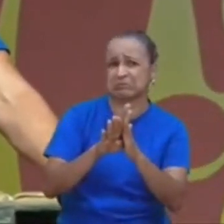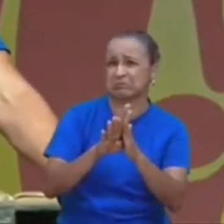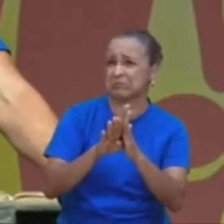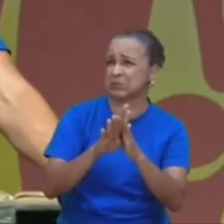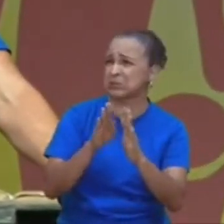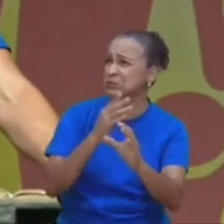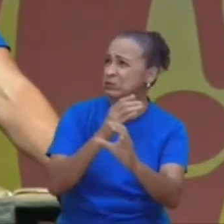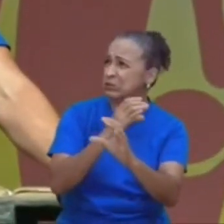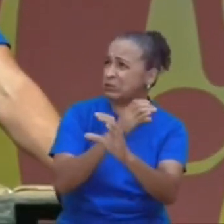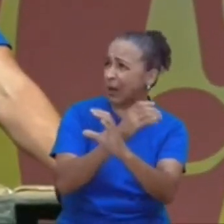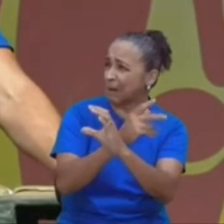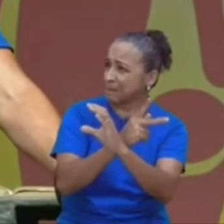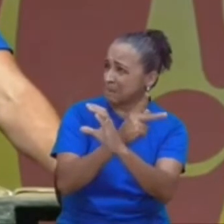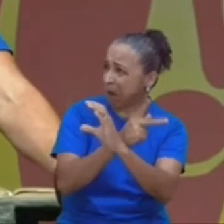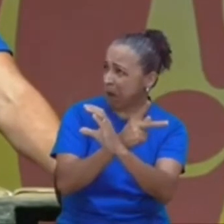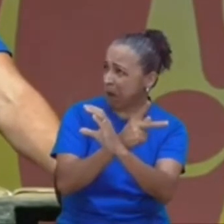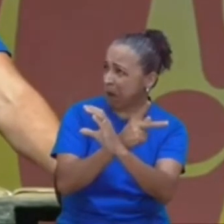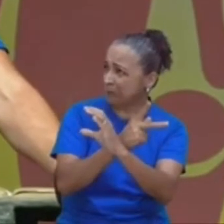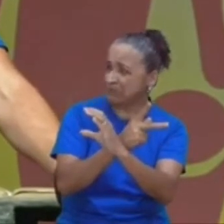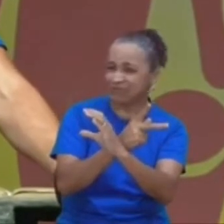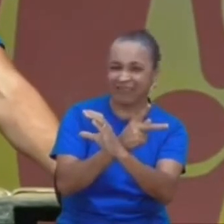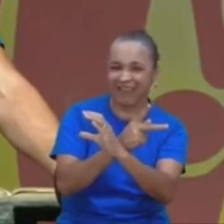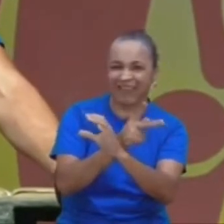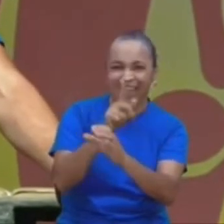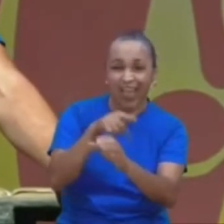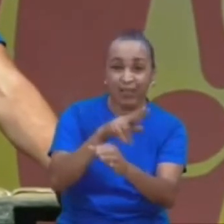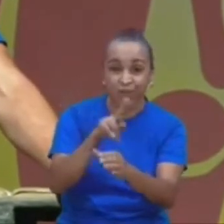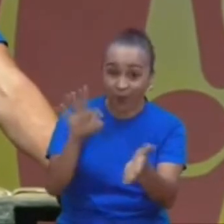chapada, que é o nosso nome oficial,